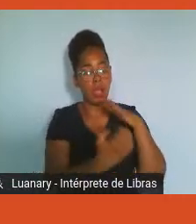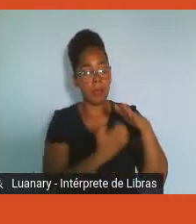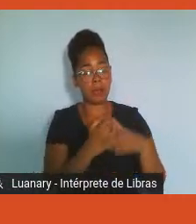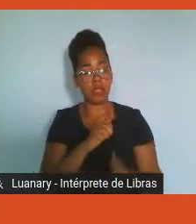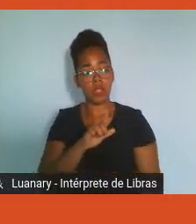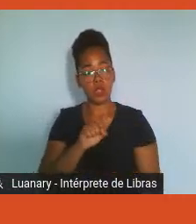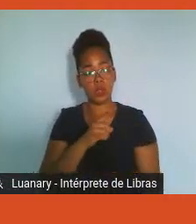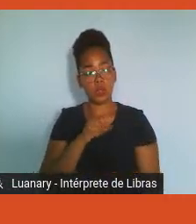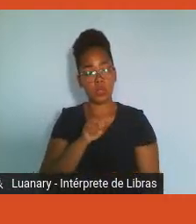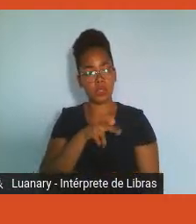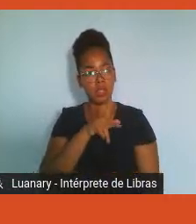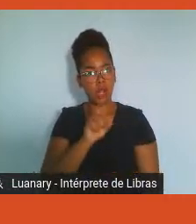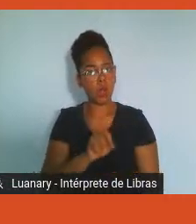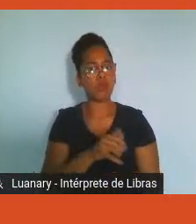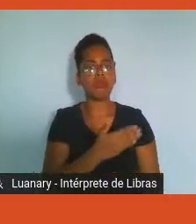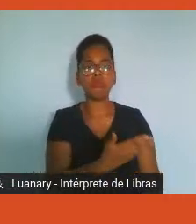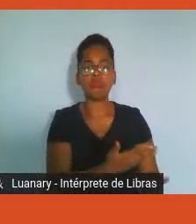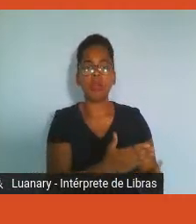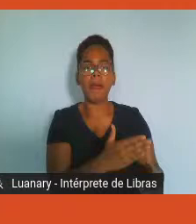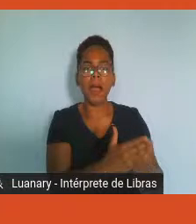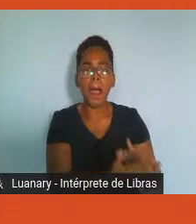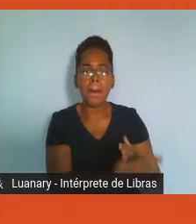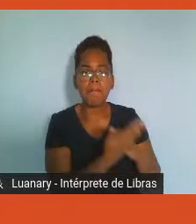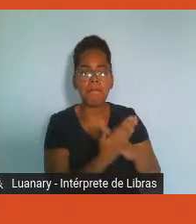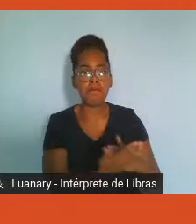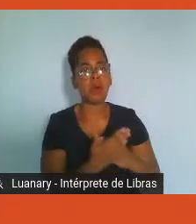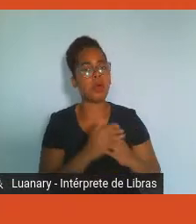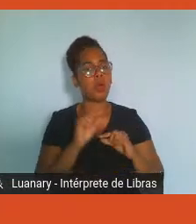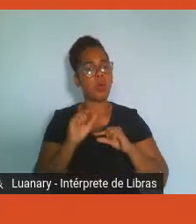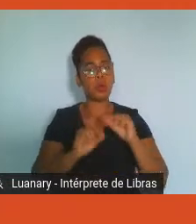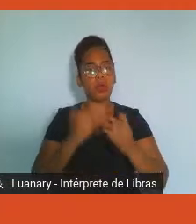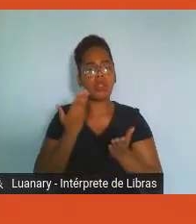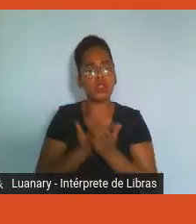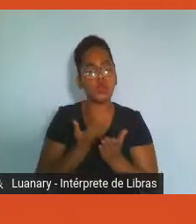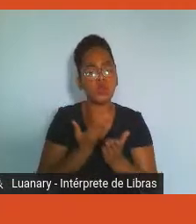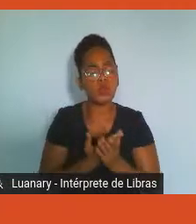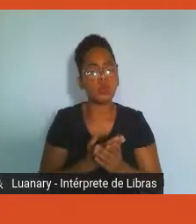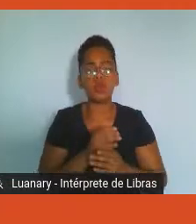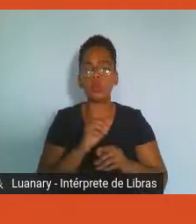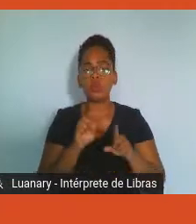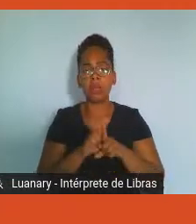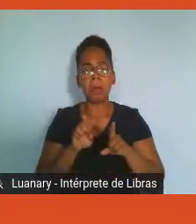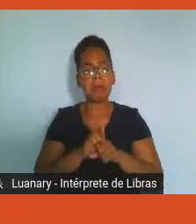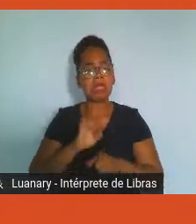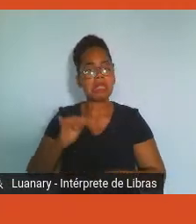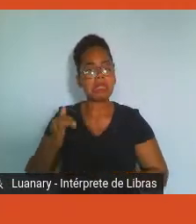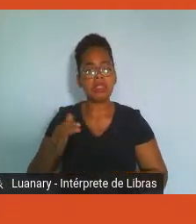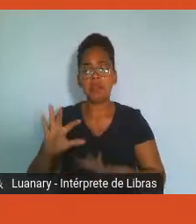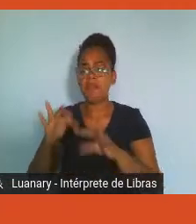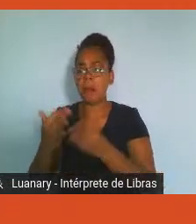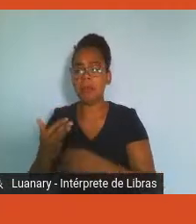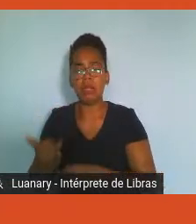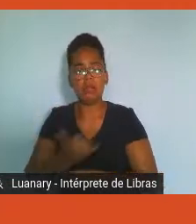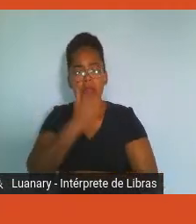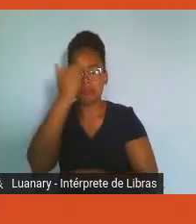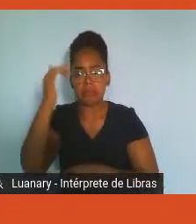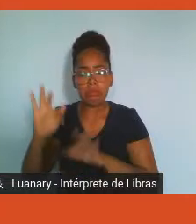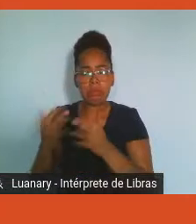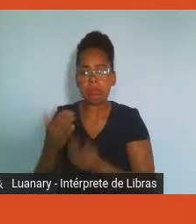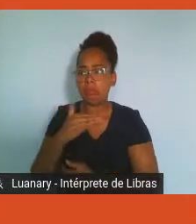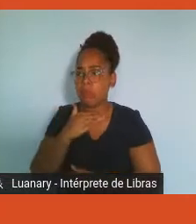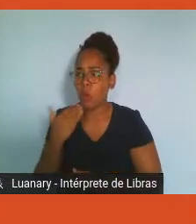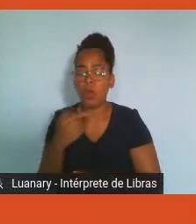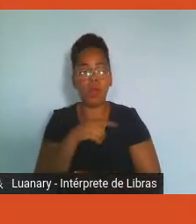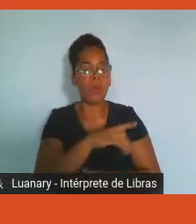um MBA ou no falecimento também de algum parente. Então, todos apoiaram, desde o presidente, os